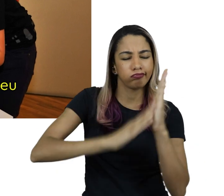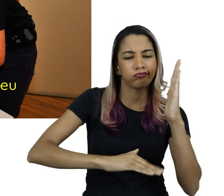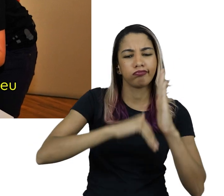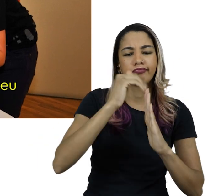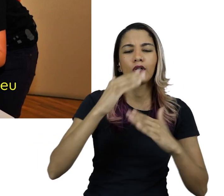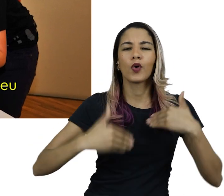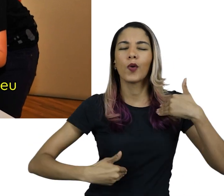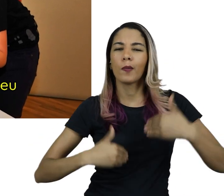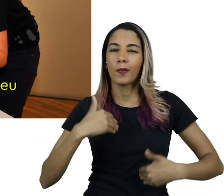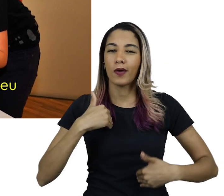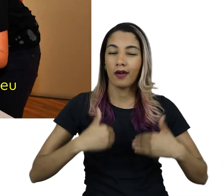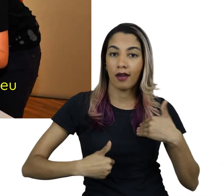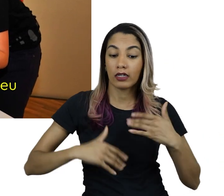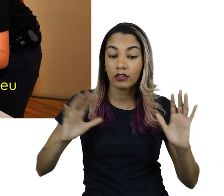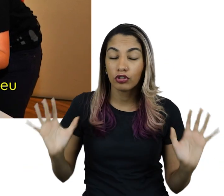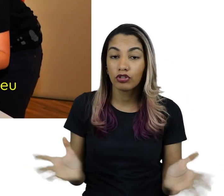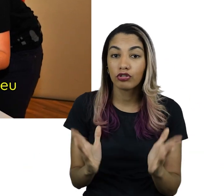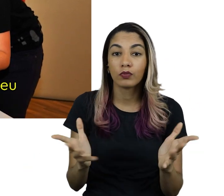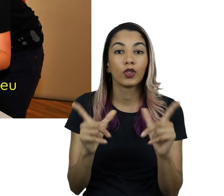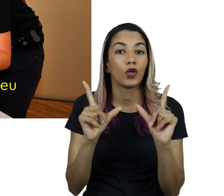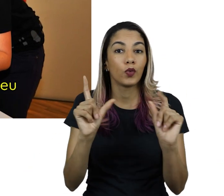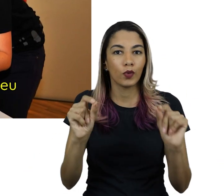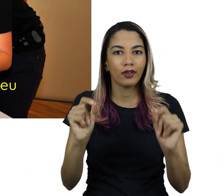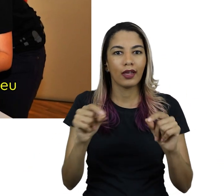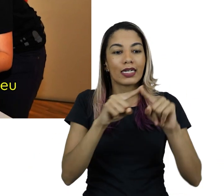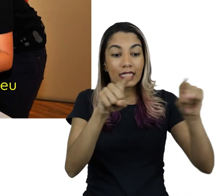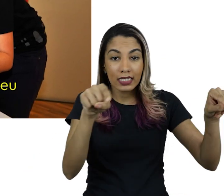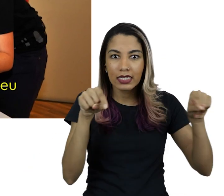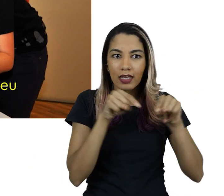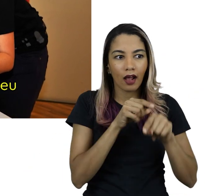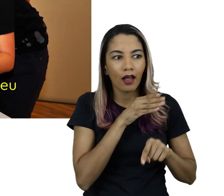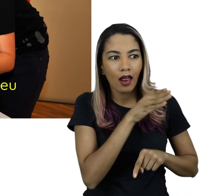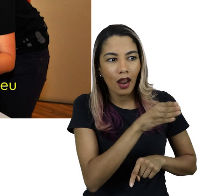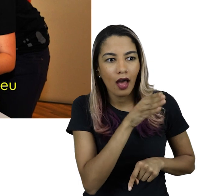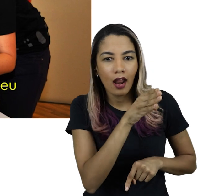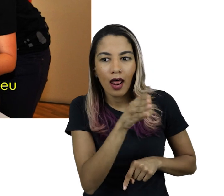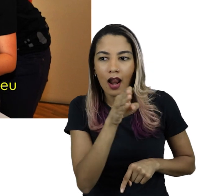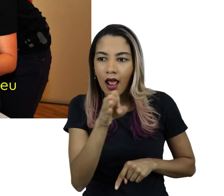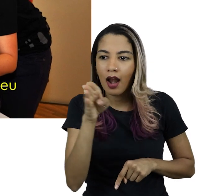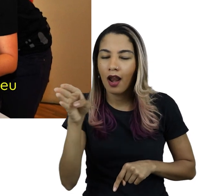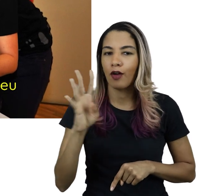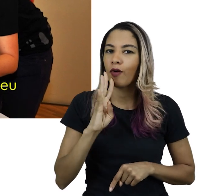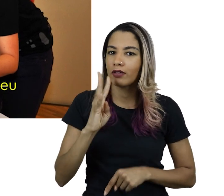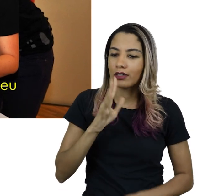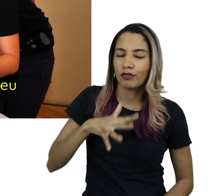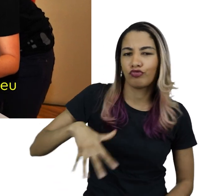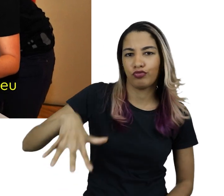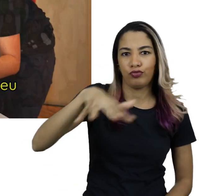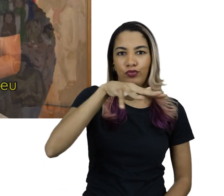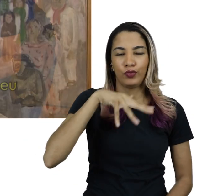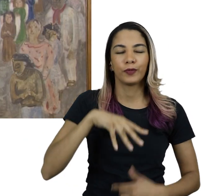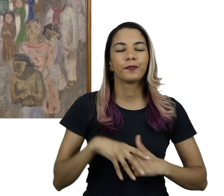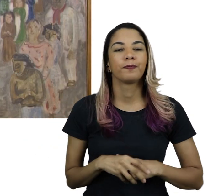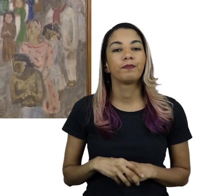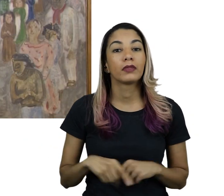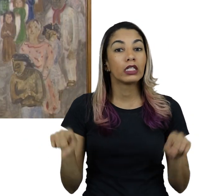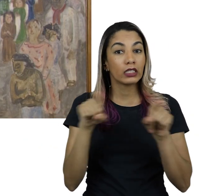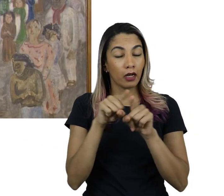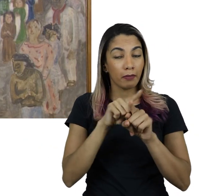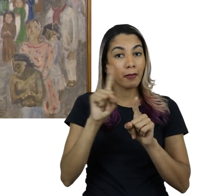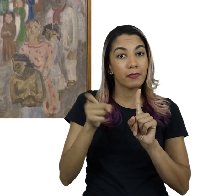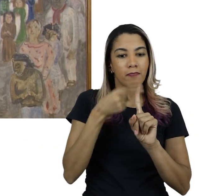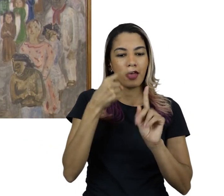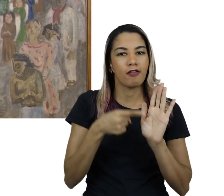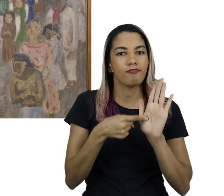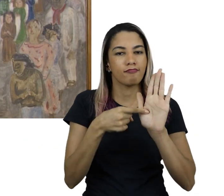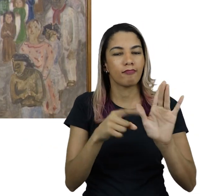plásticas e corporais instigando os visitantes a percorrerem sala a sala toda a mostra. Também faz parte